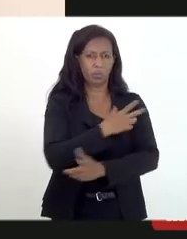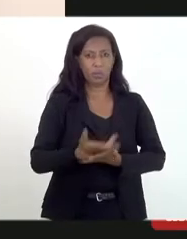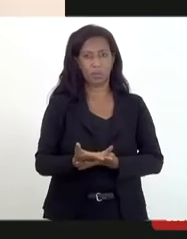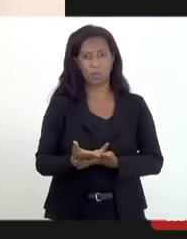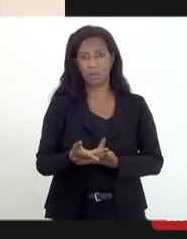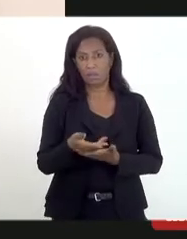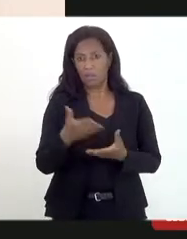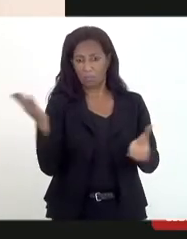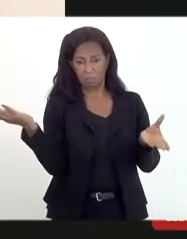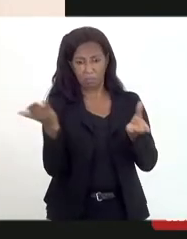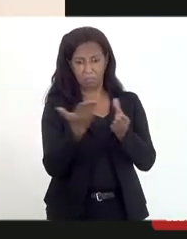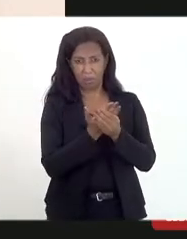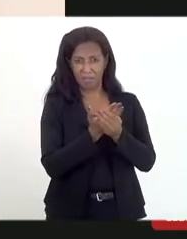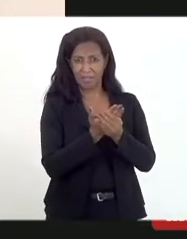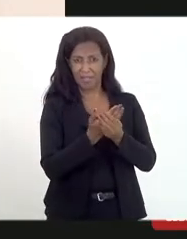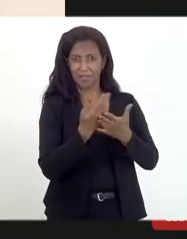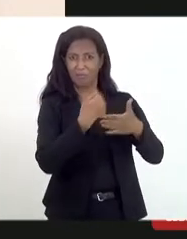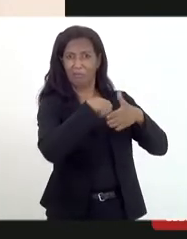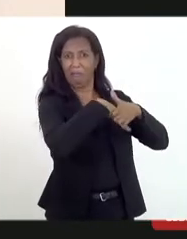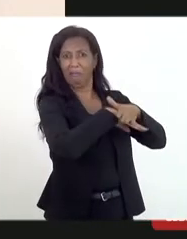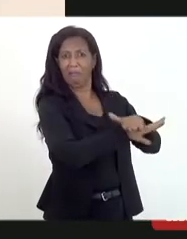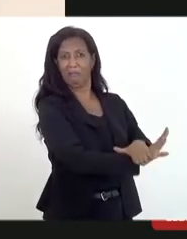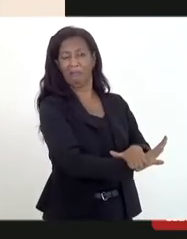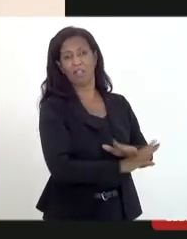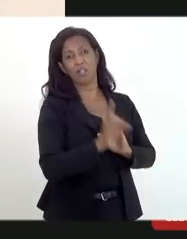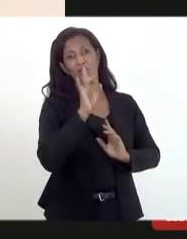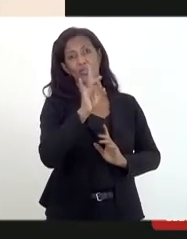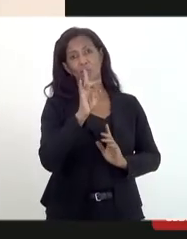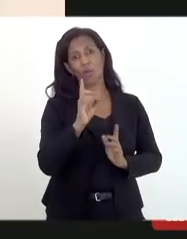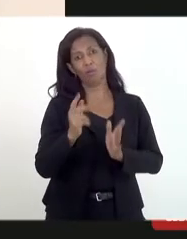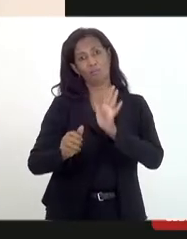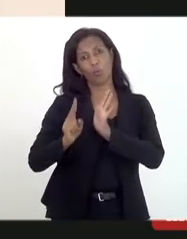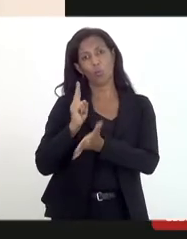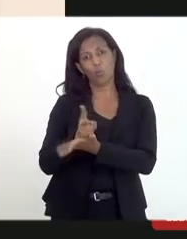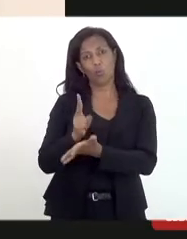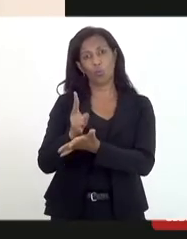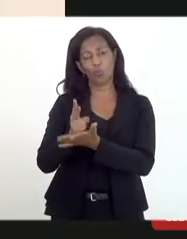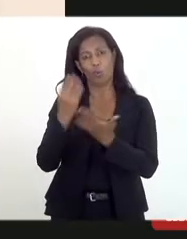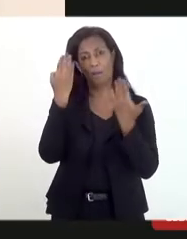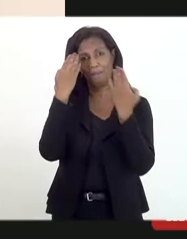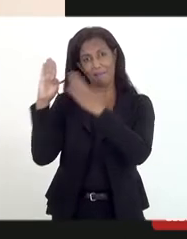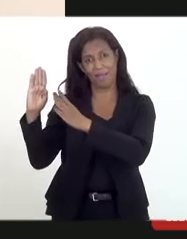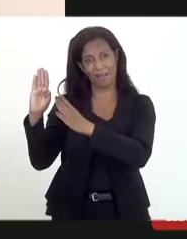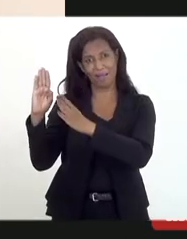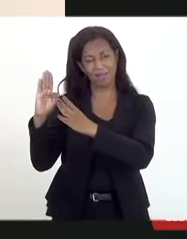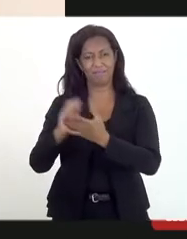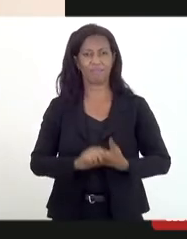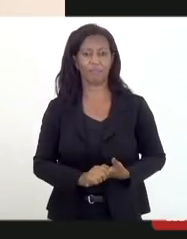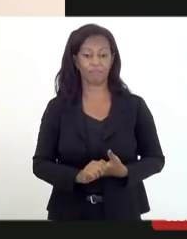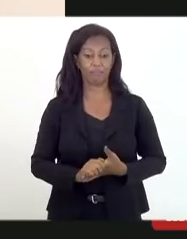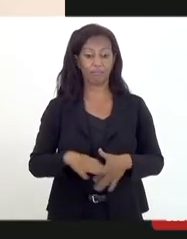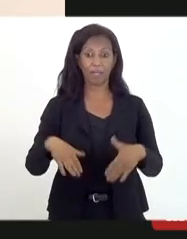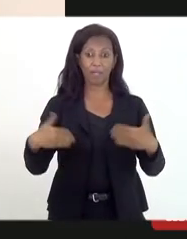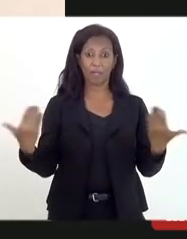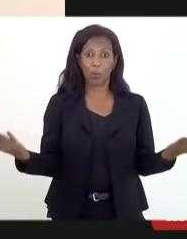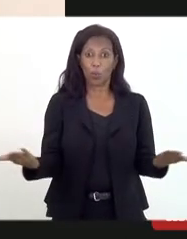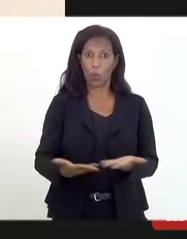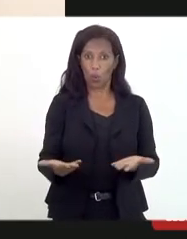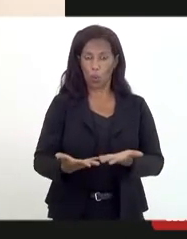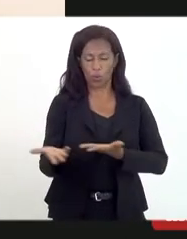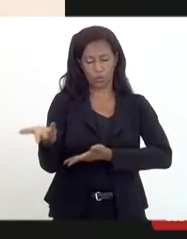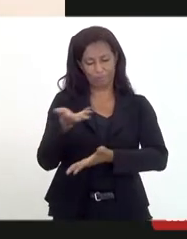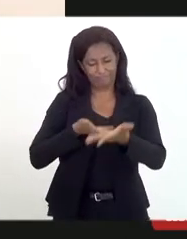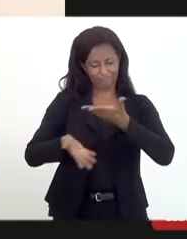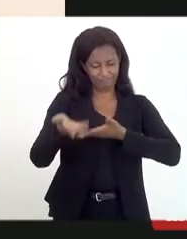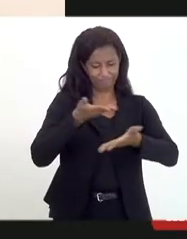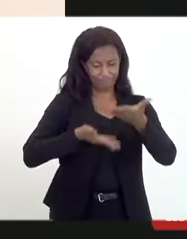e foi dado prosseguimento com a denúncia somente na ameaça. e aí, hoje, aqui participando